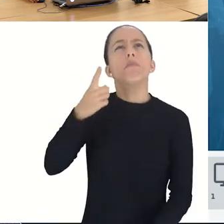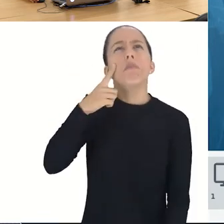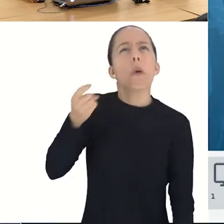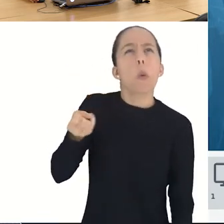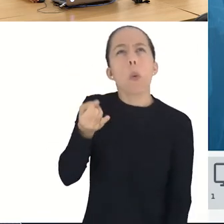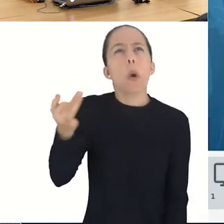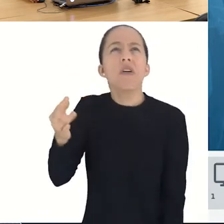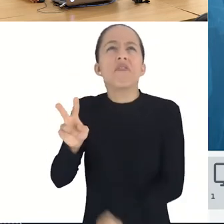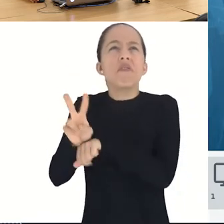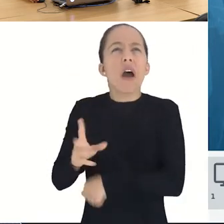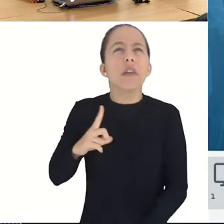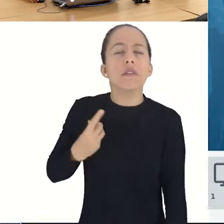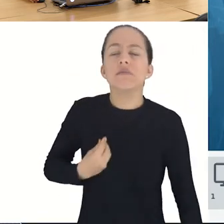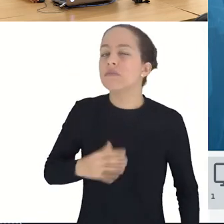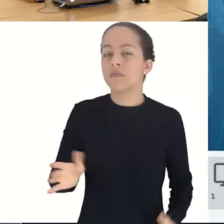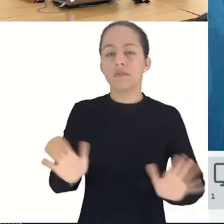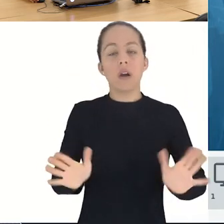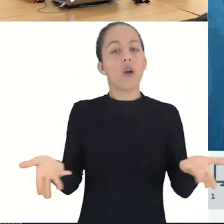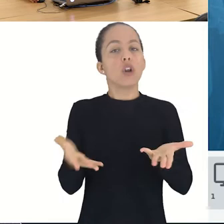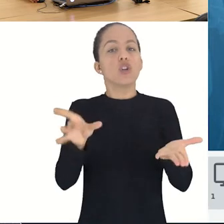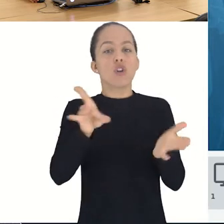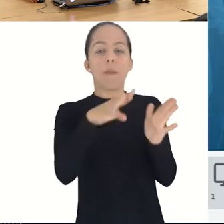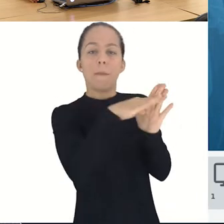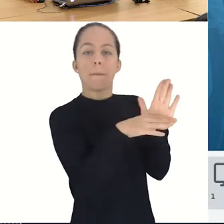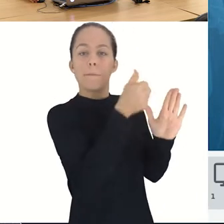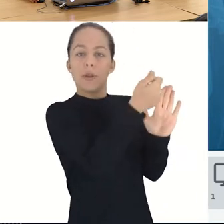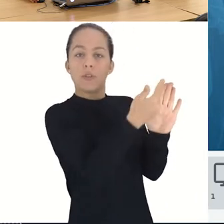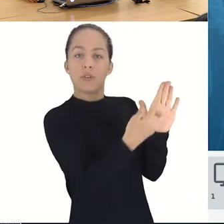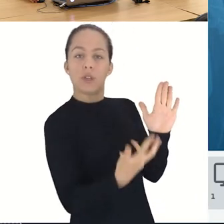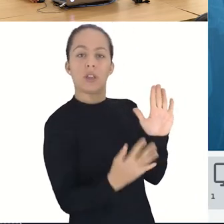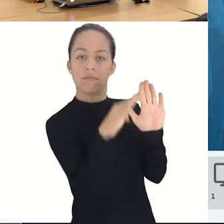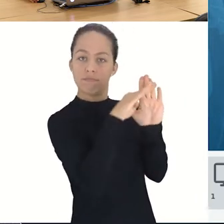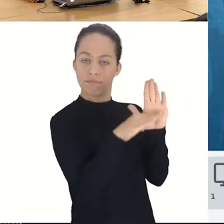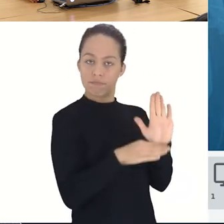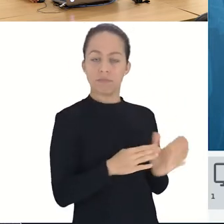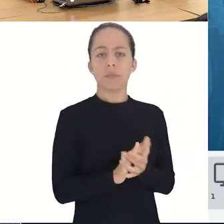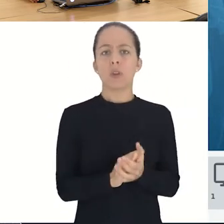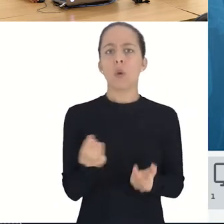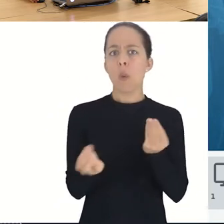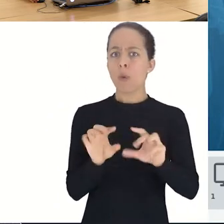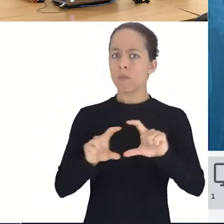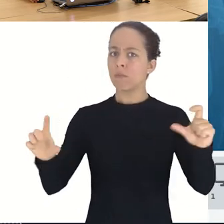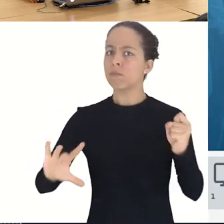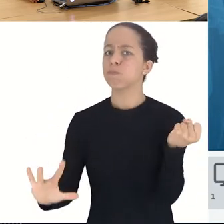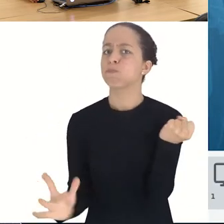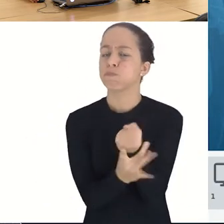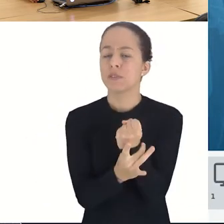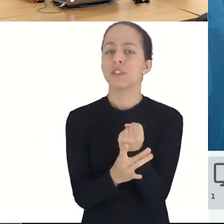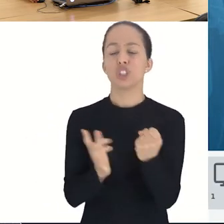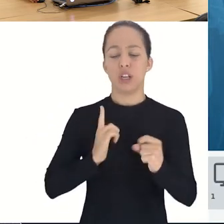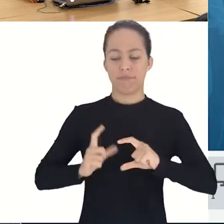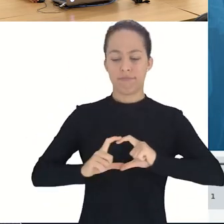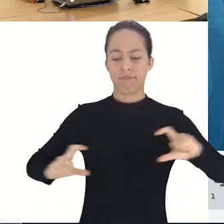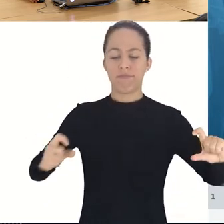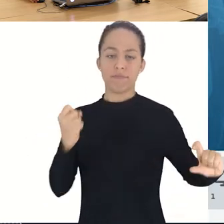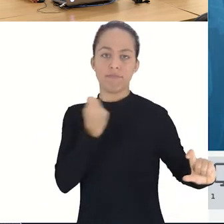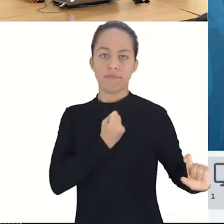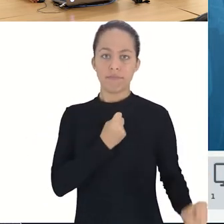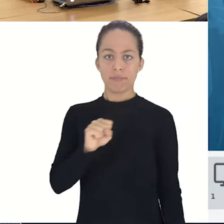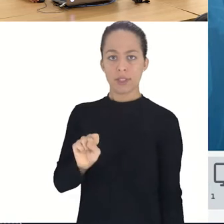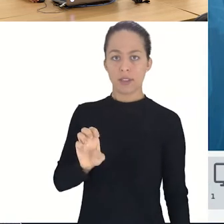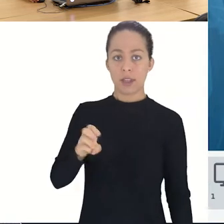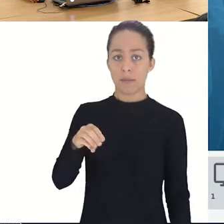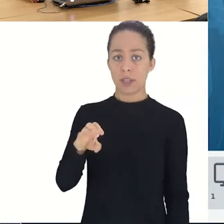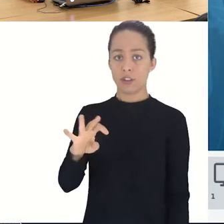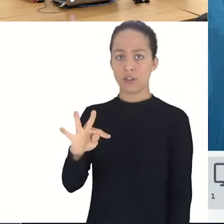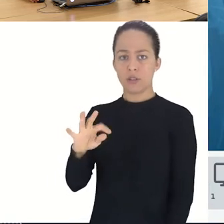do número de vagas disponíveis. Para fim de auditoria, será gerada uma semente que é um código que permite a qualquer